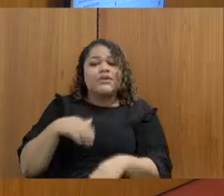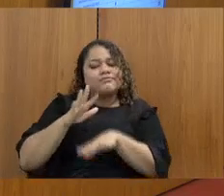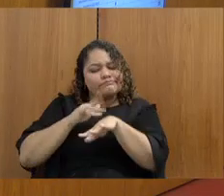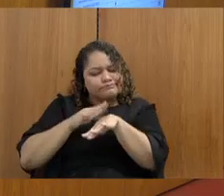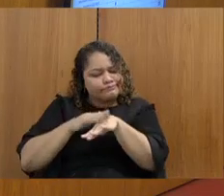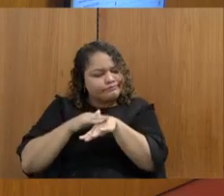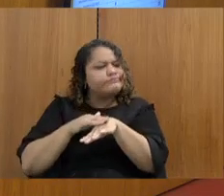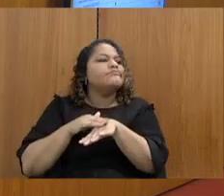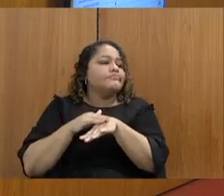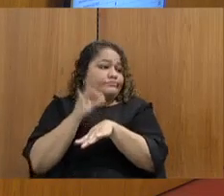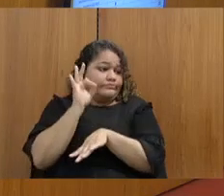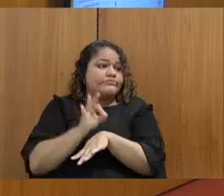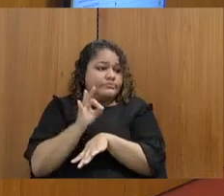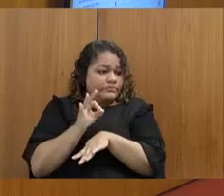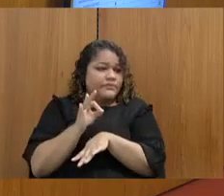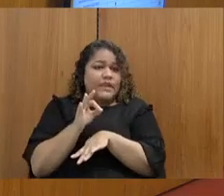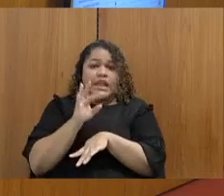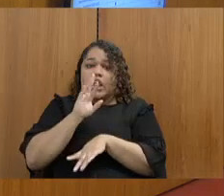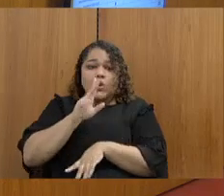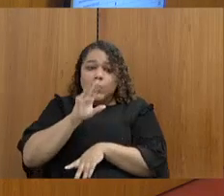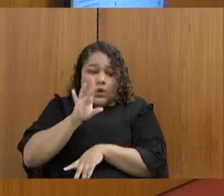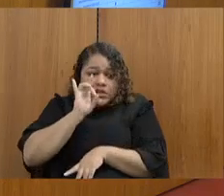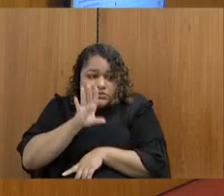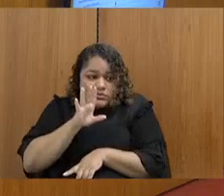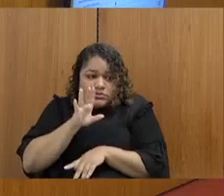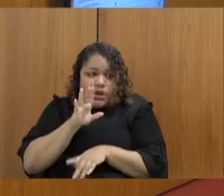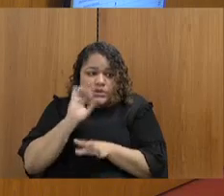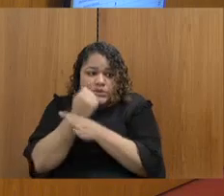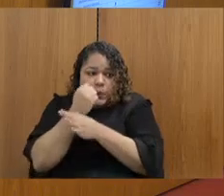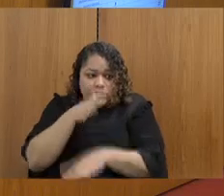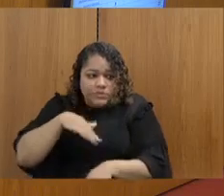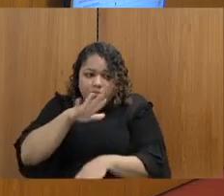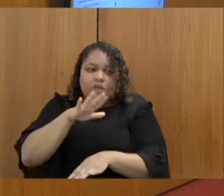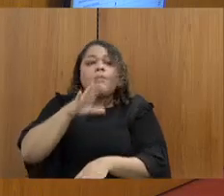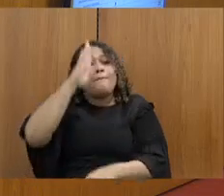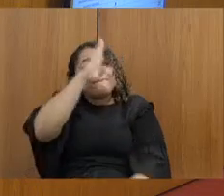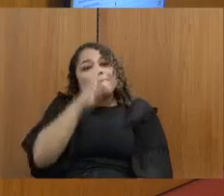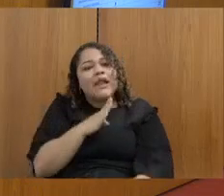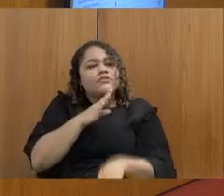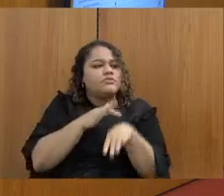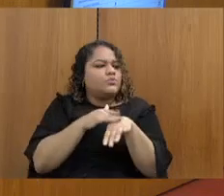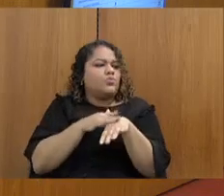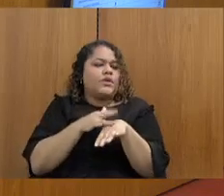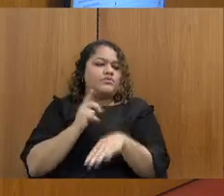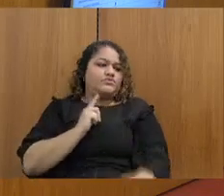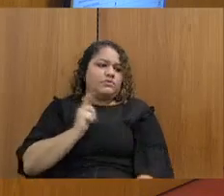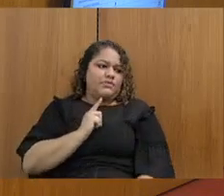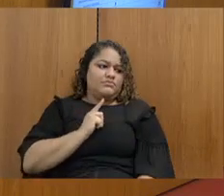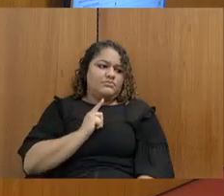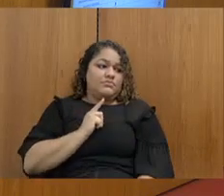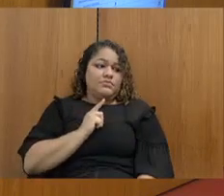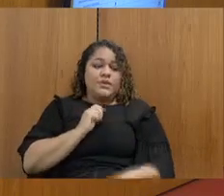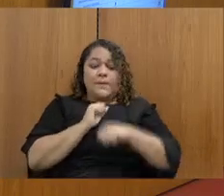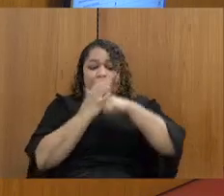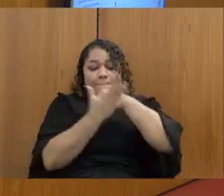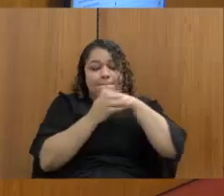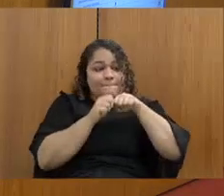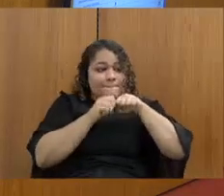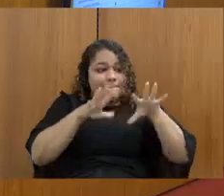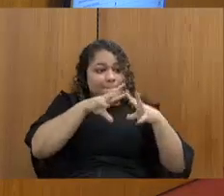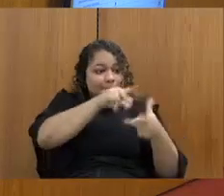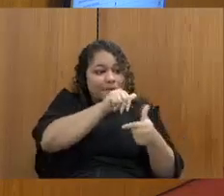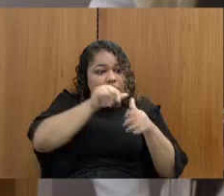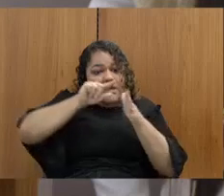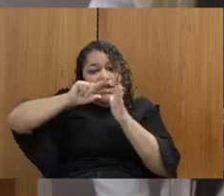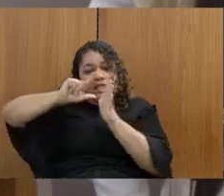está acontecendo não só na segurança pública, o país está doente. A gente está percebendo isso, principalmente depois da pandemia, a gente viu os casos de auto